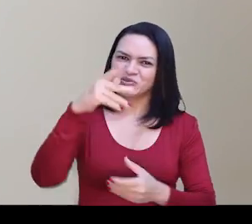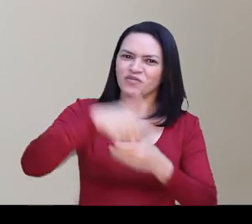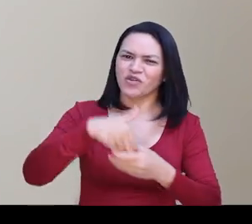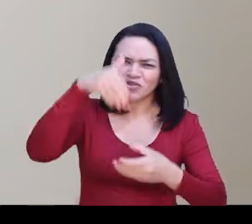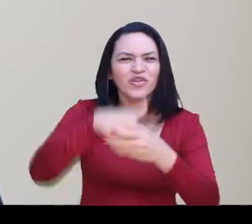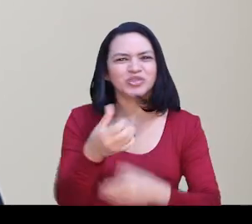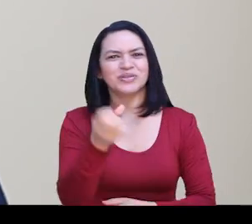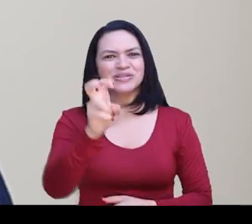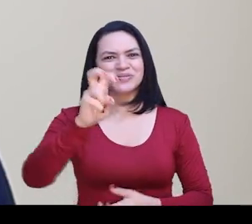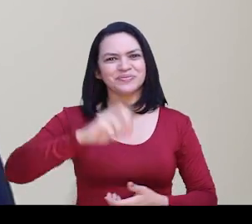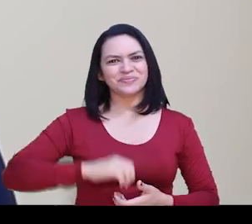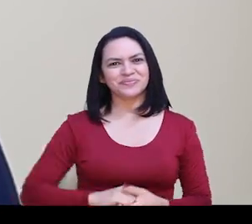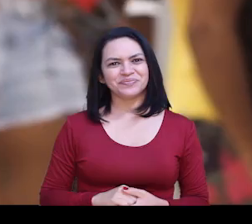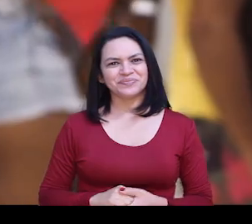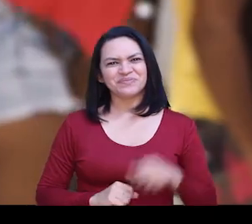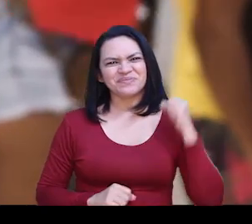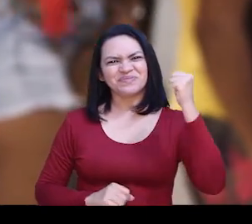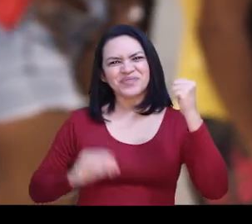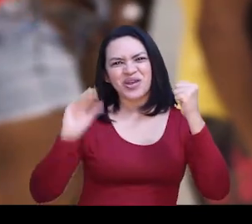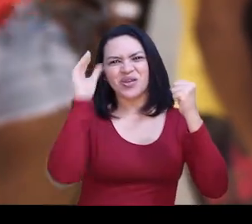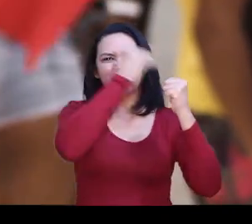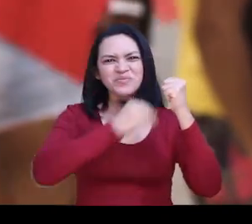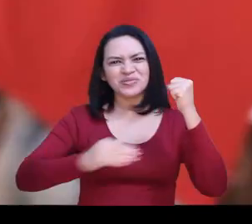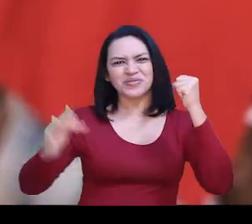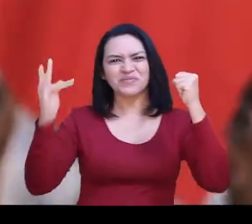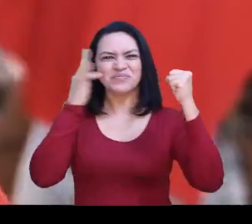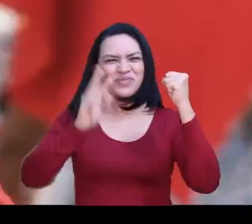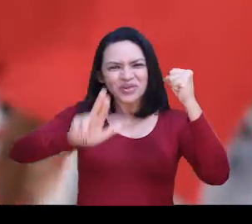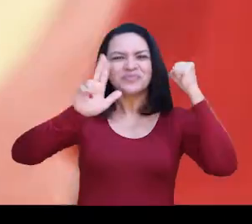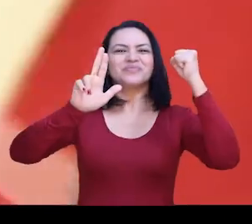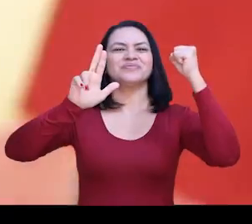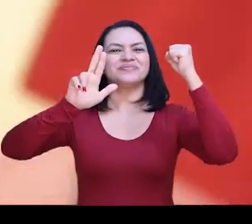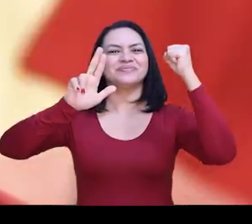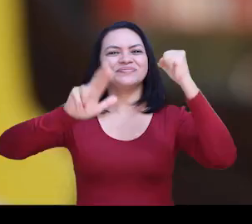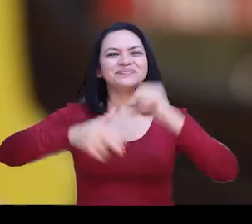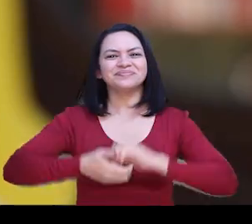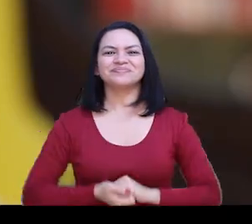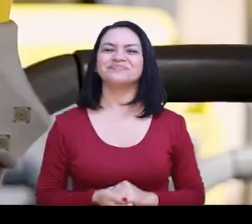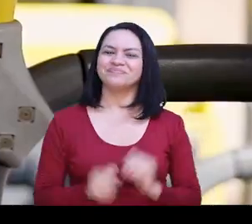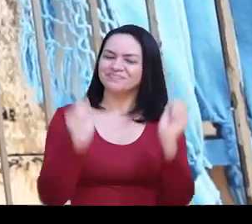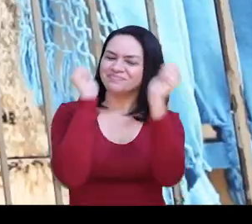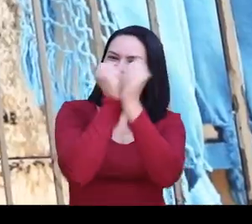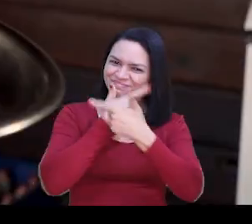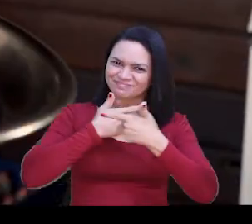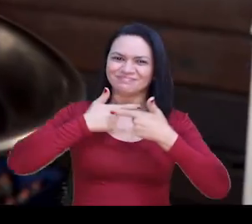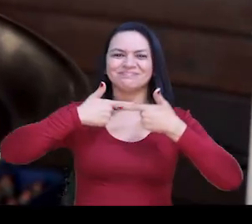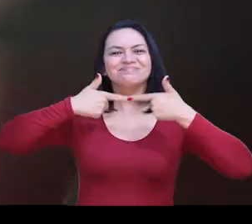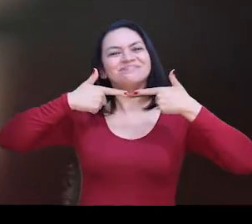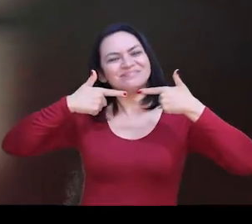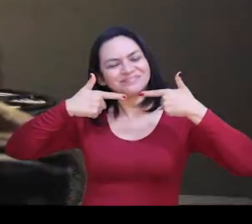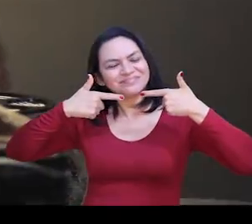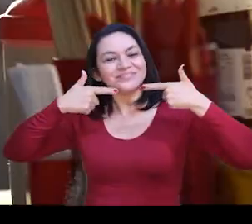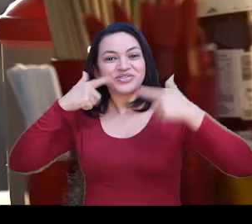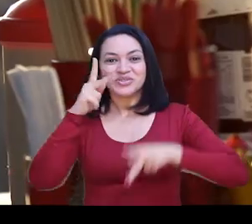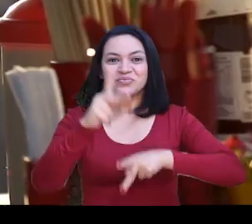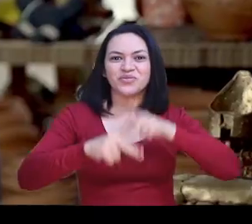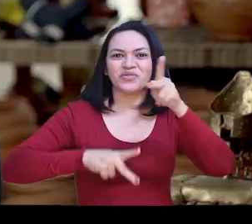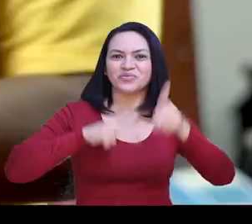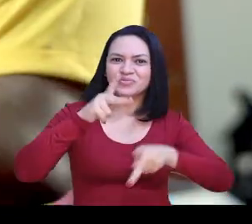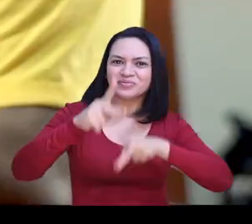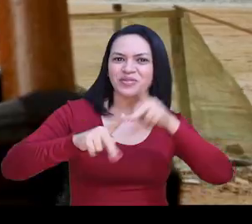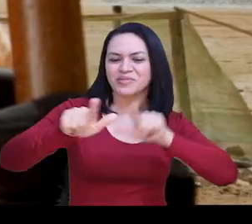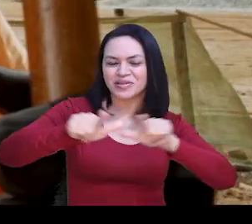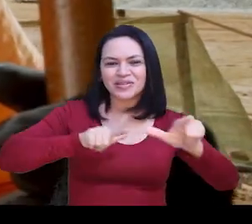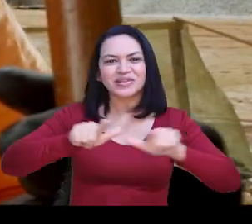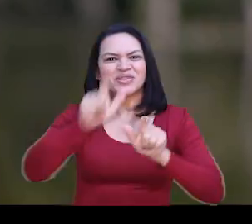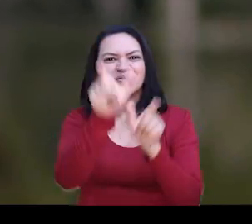peço o seu voto. Vote meio assim. É Rubens, é Flávio Dino, é Lula. Traz o sorriso de volta do